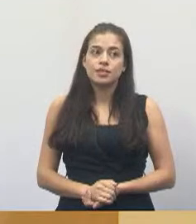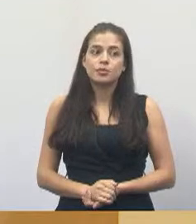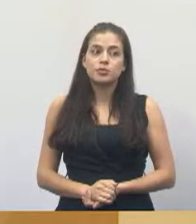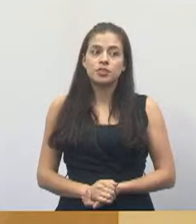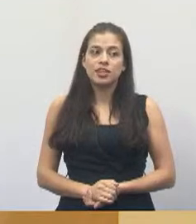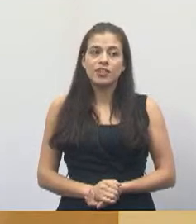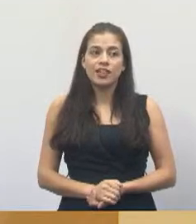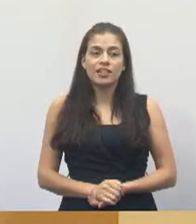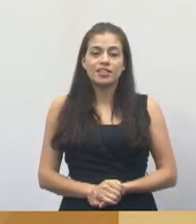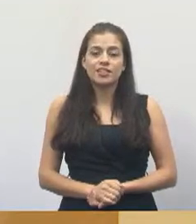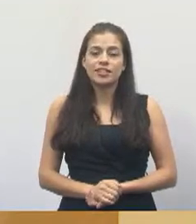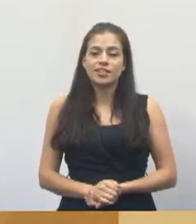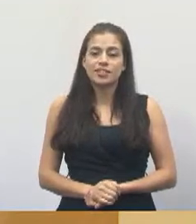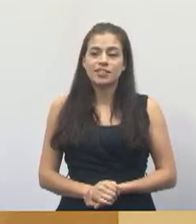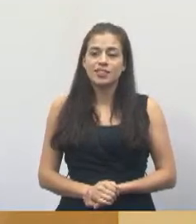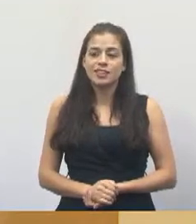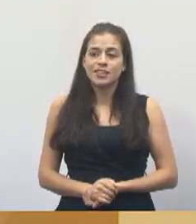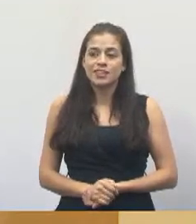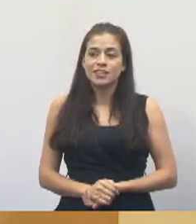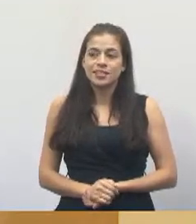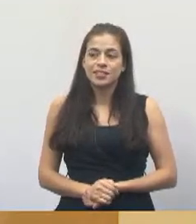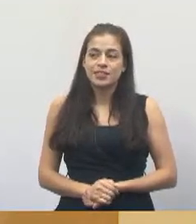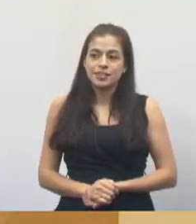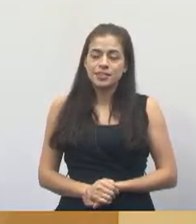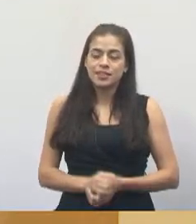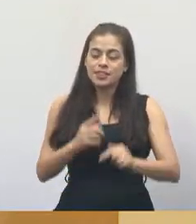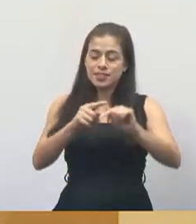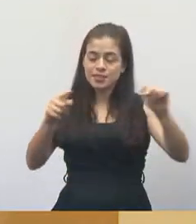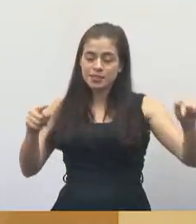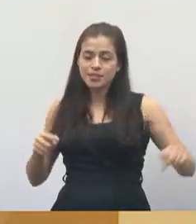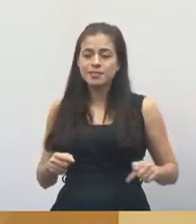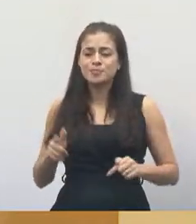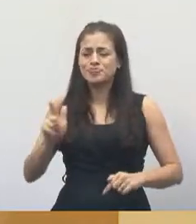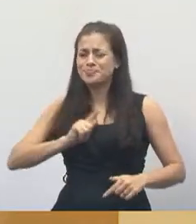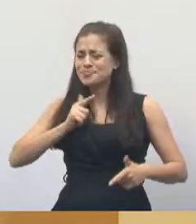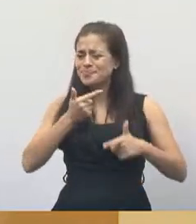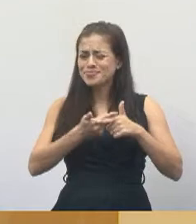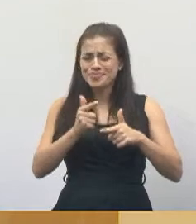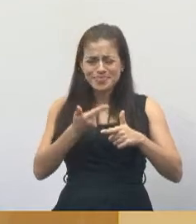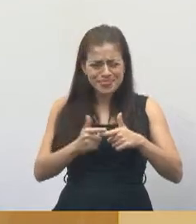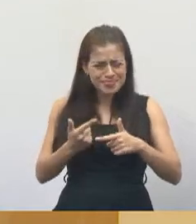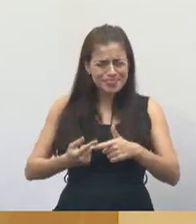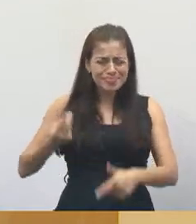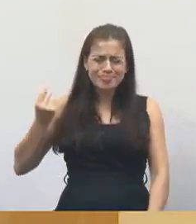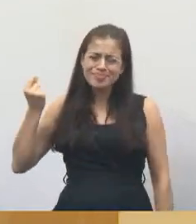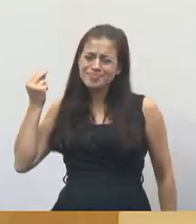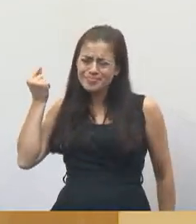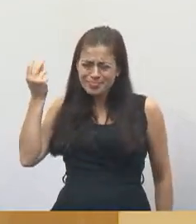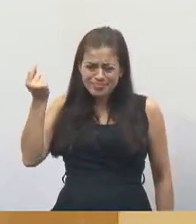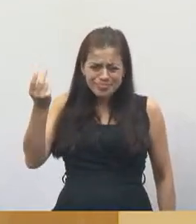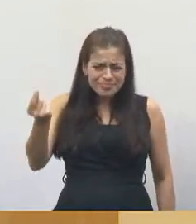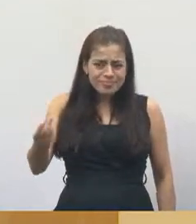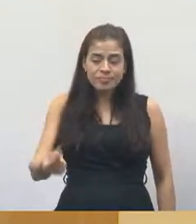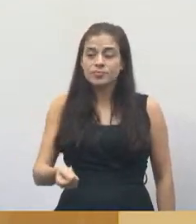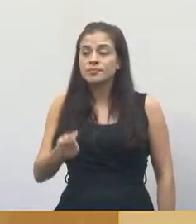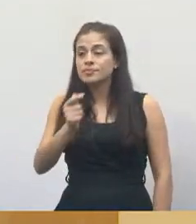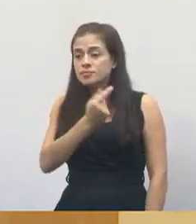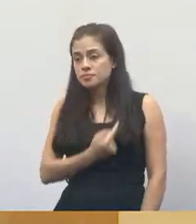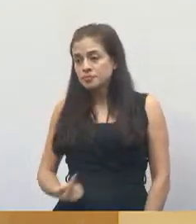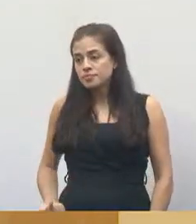Esta quadra lá teve bastante tempo com problemas. O Governo mandou essa verba antes da eleição.